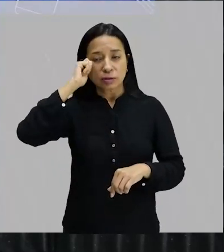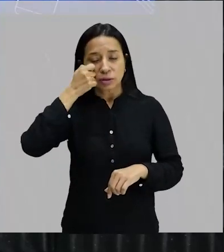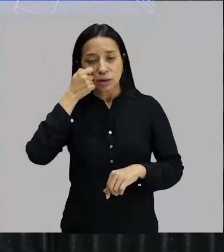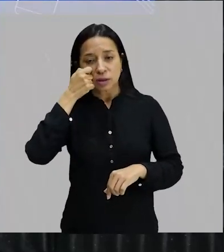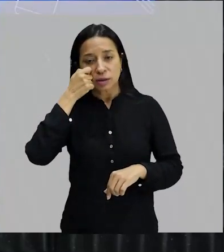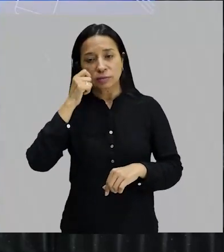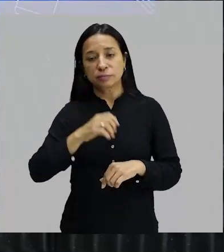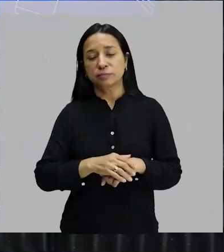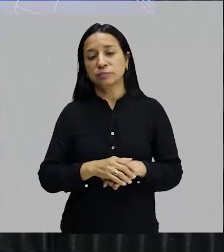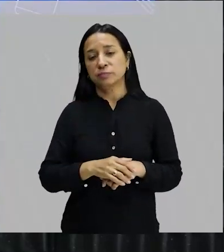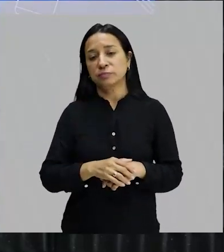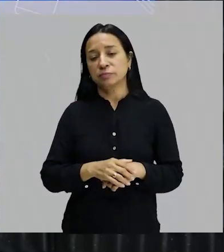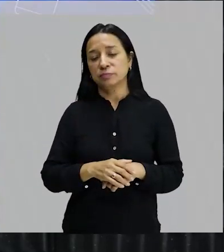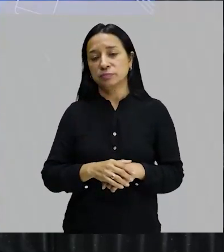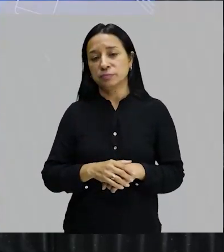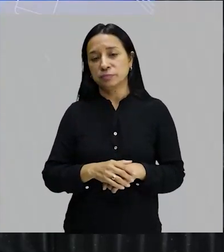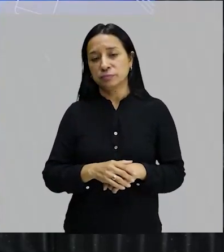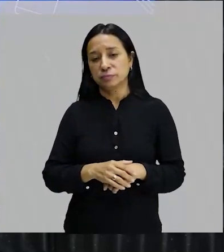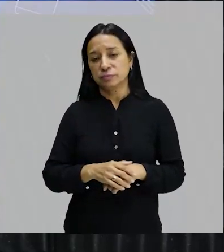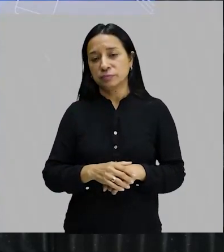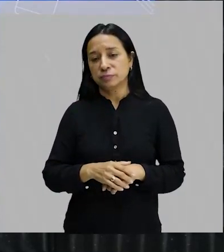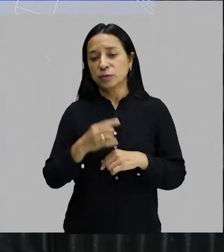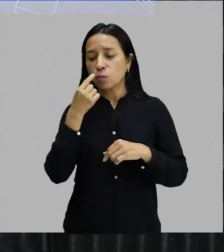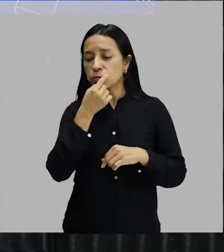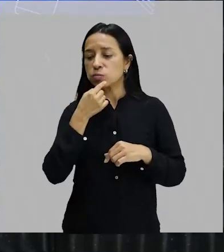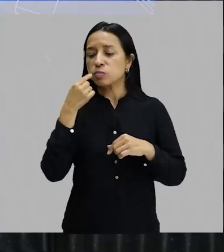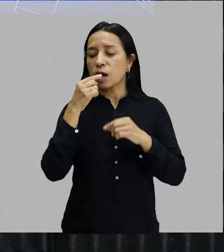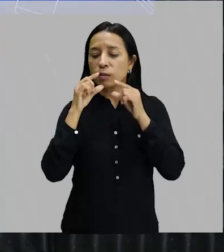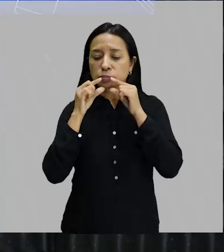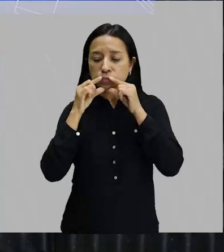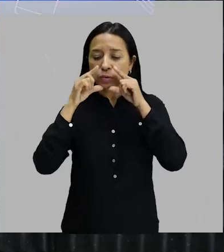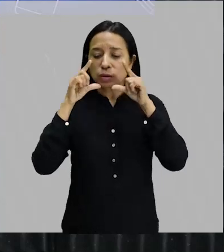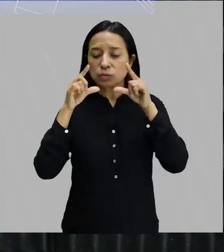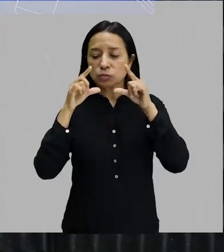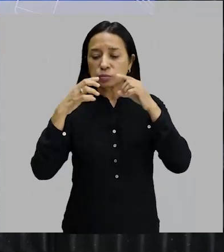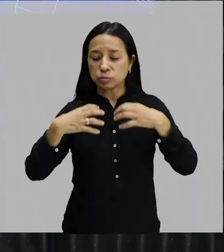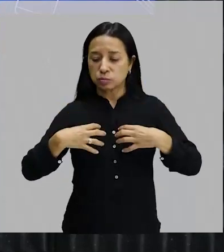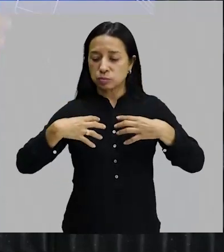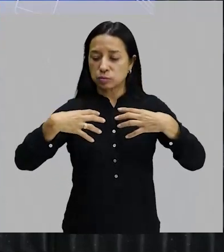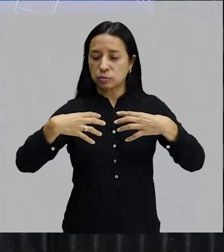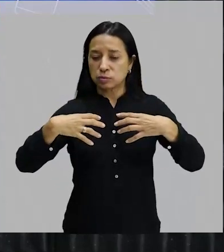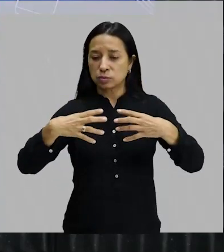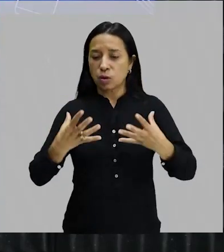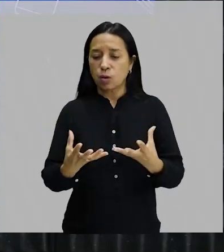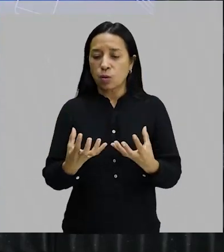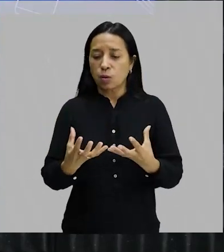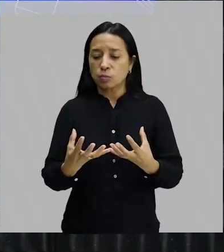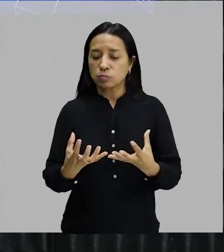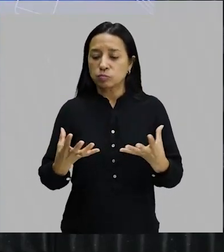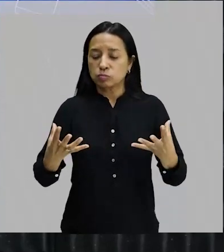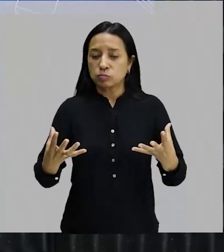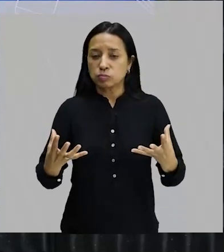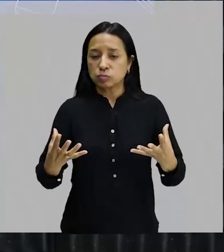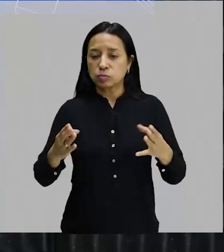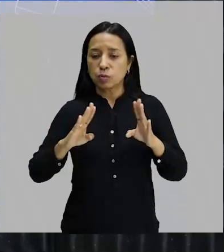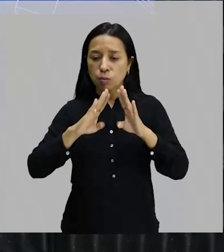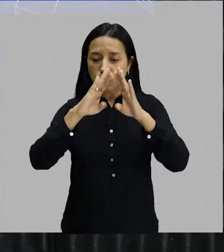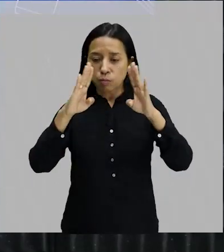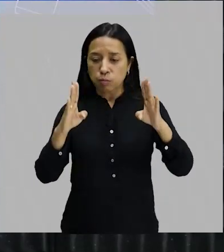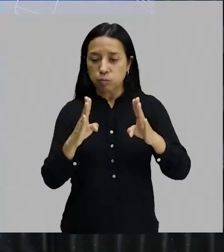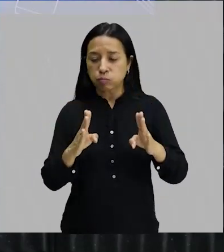que na época era chamada de mulata brasileira. Lábios carnudos, seios grandes, nádegas volumosas, um corpo mais